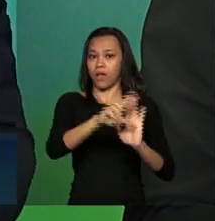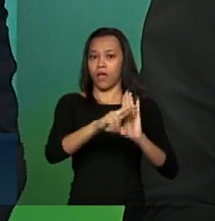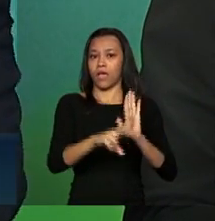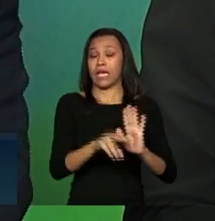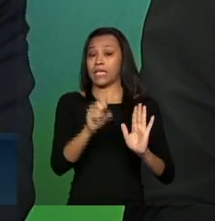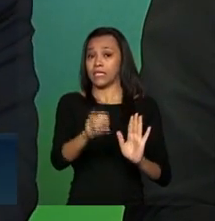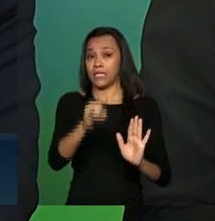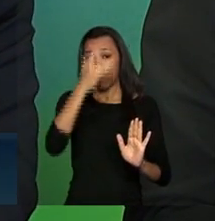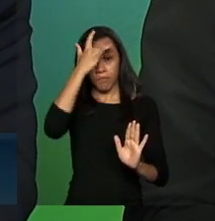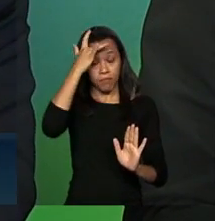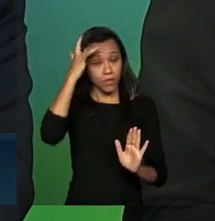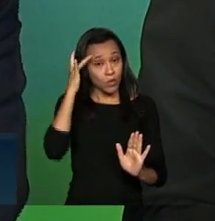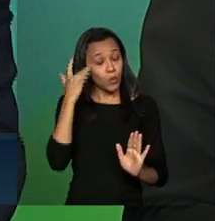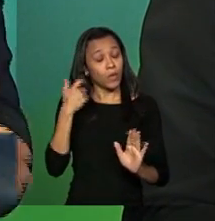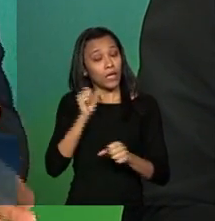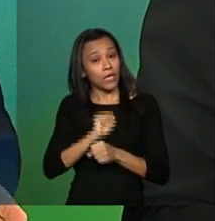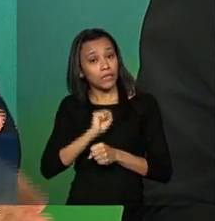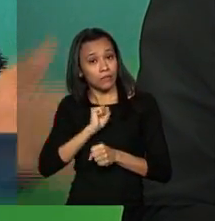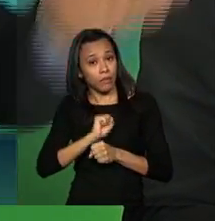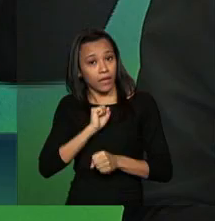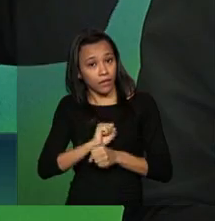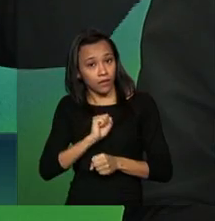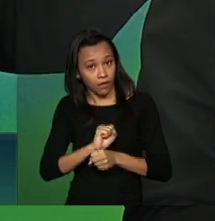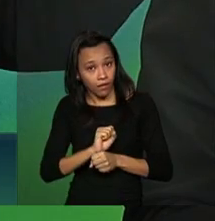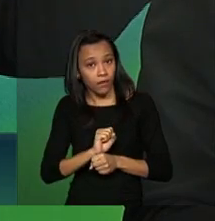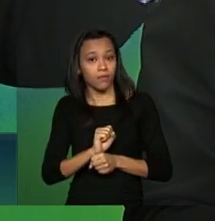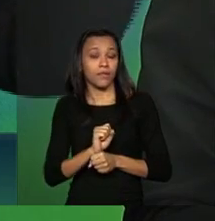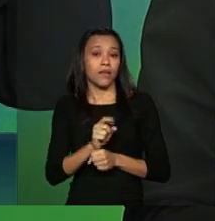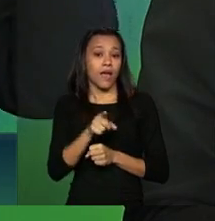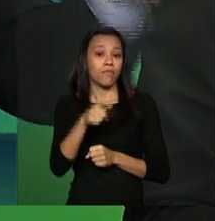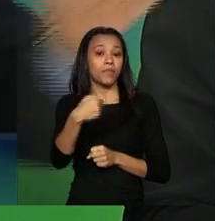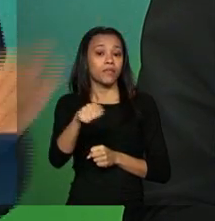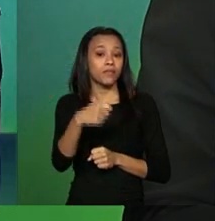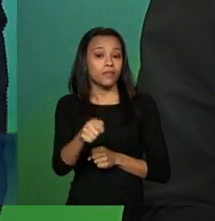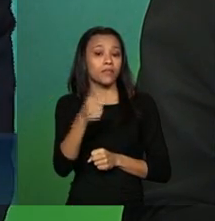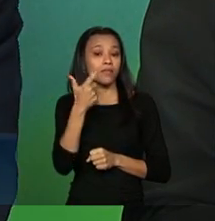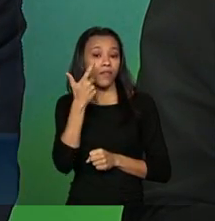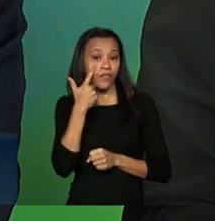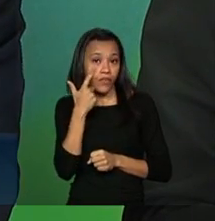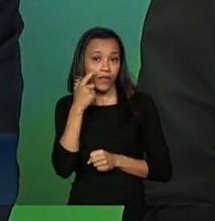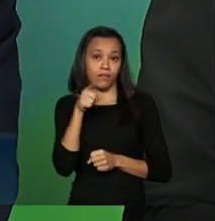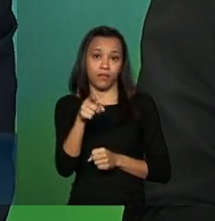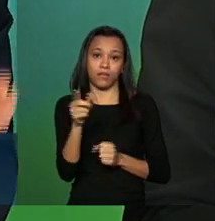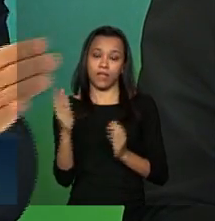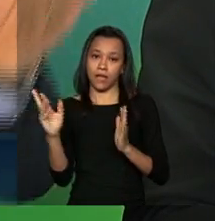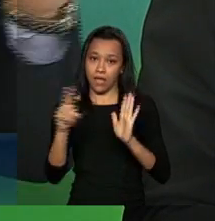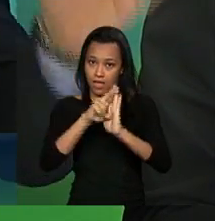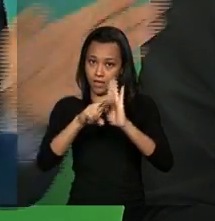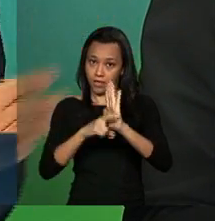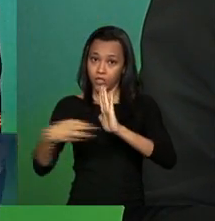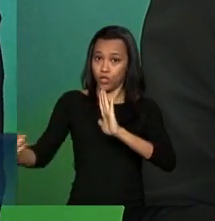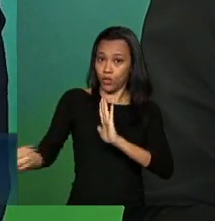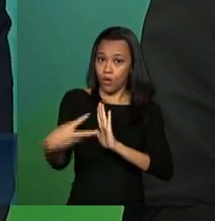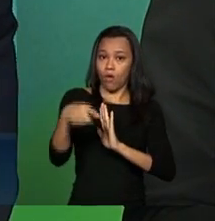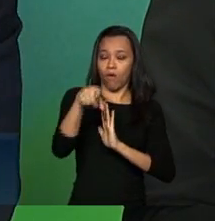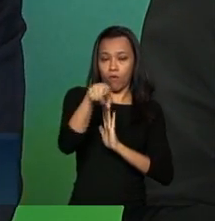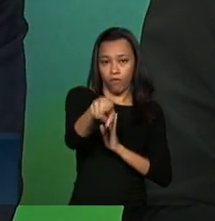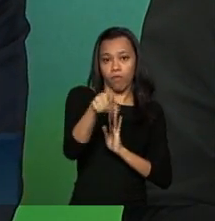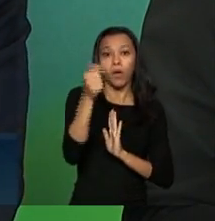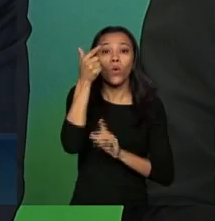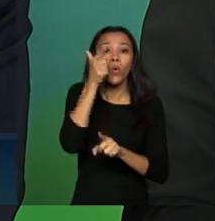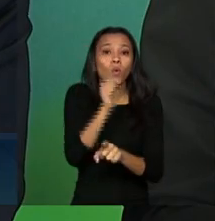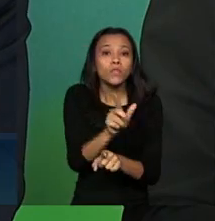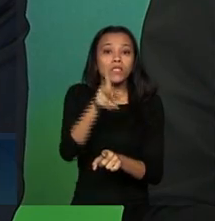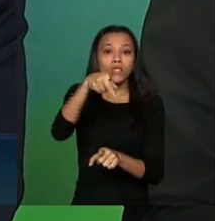para poder afastar o efeito do fator, ele tem que aguardar esses tempos nesses períodos. Atingir essa quantidade de pontos.